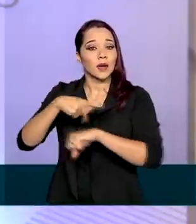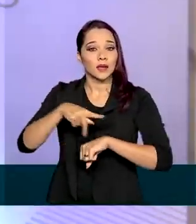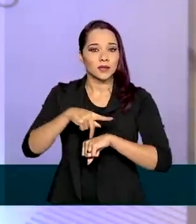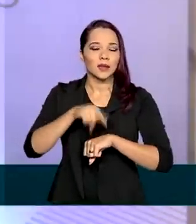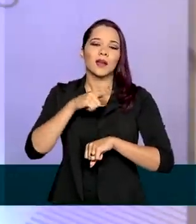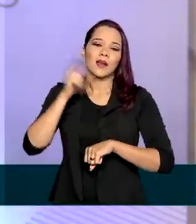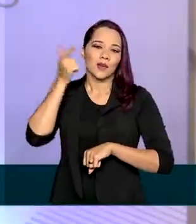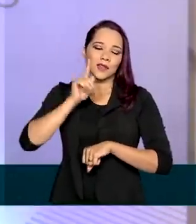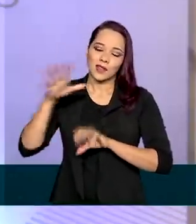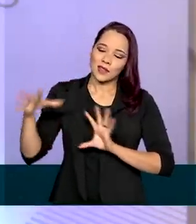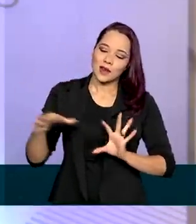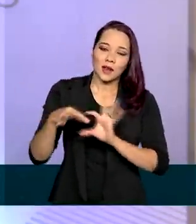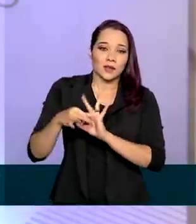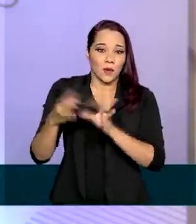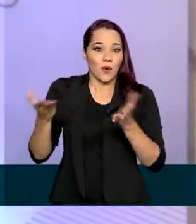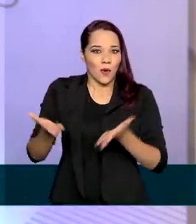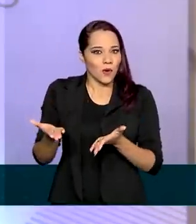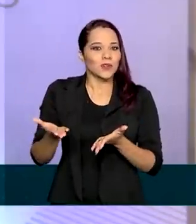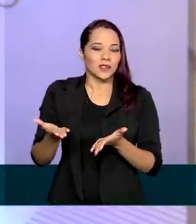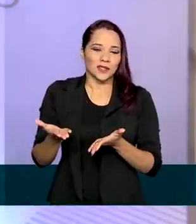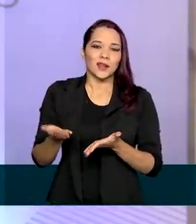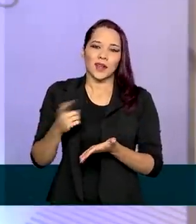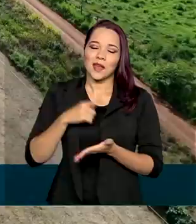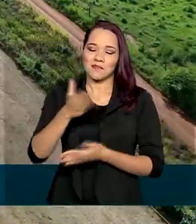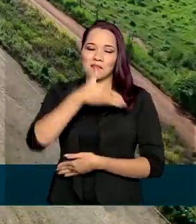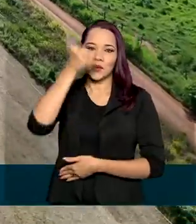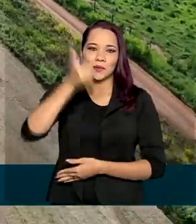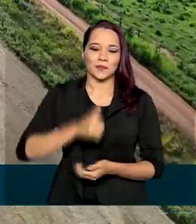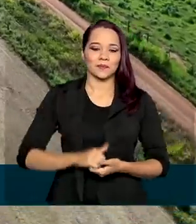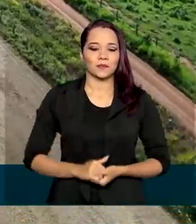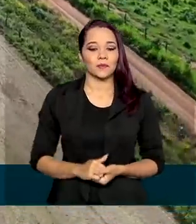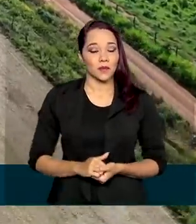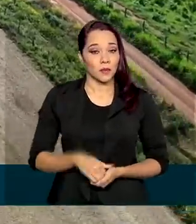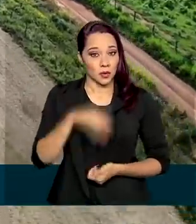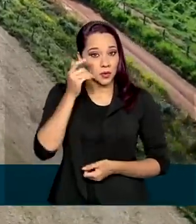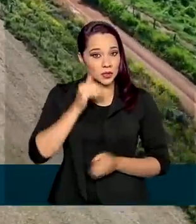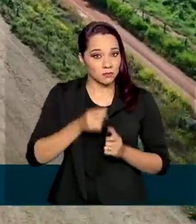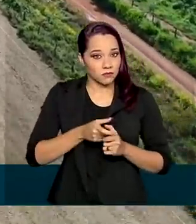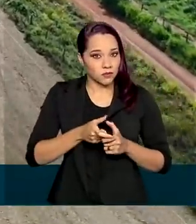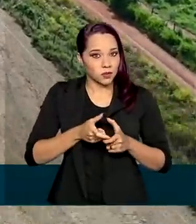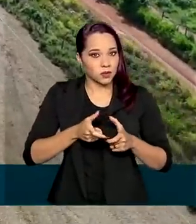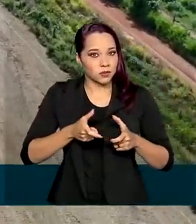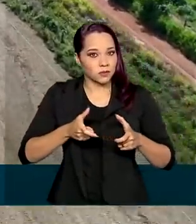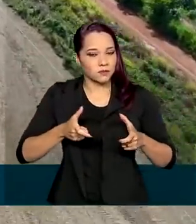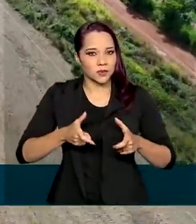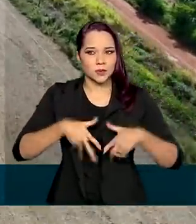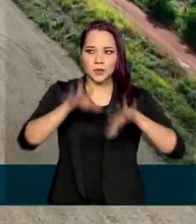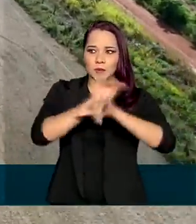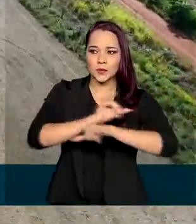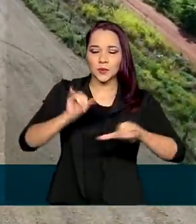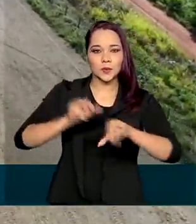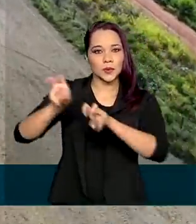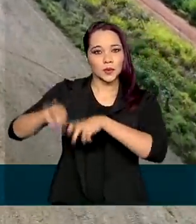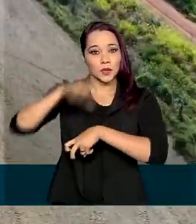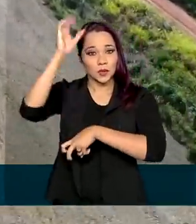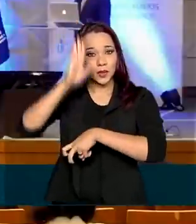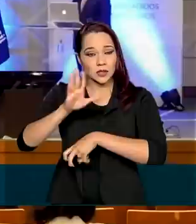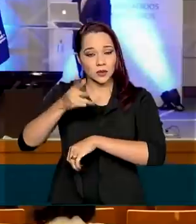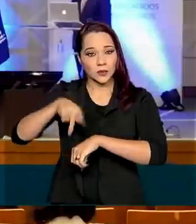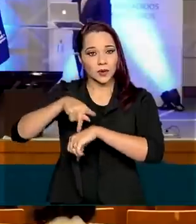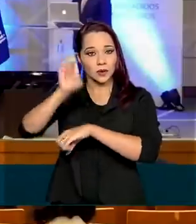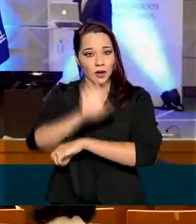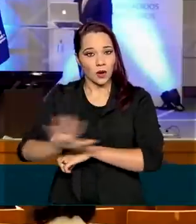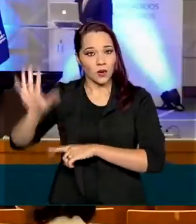integração, hoje, é cada dia melhor. Para ampliar a promoção do agronegócio brasileiro na Europa,